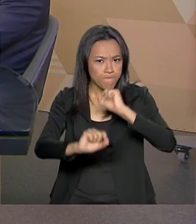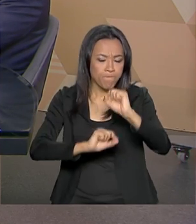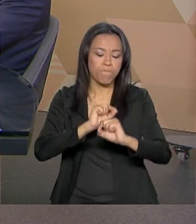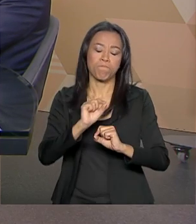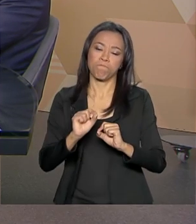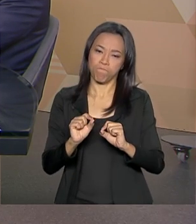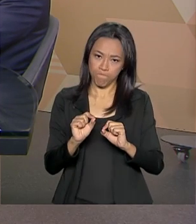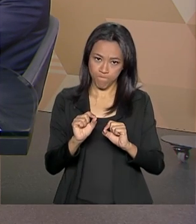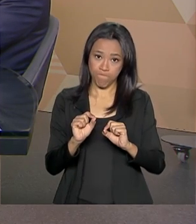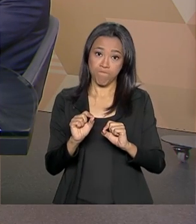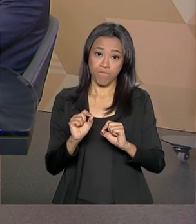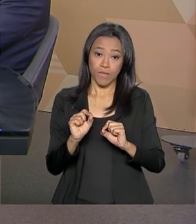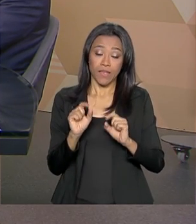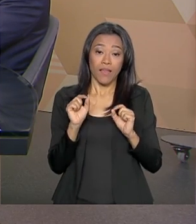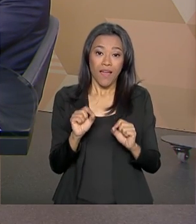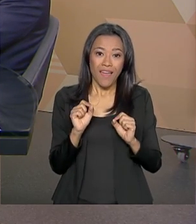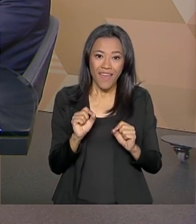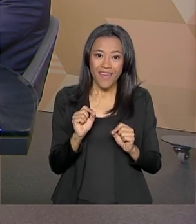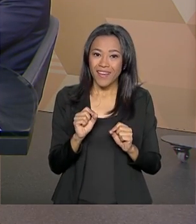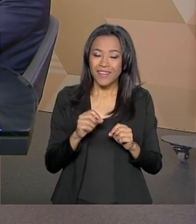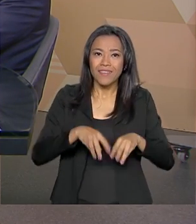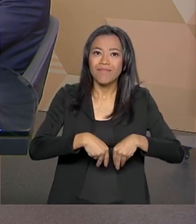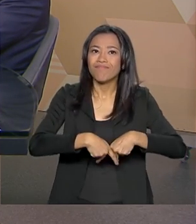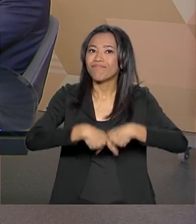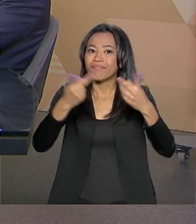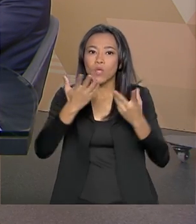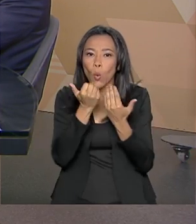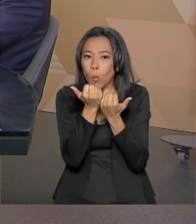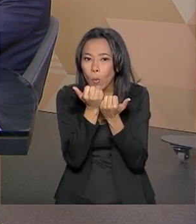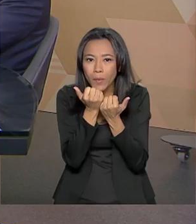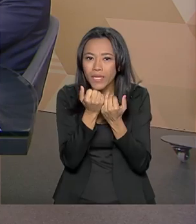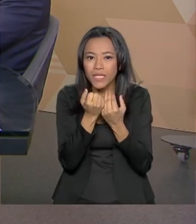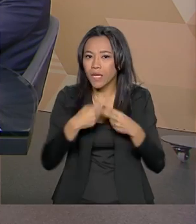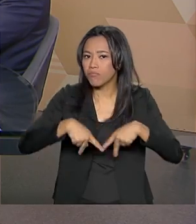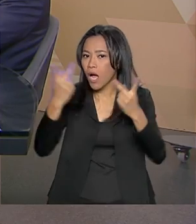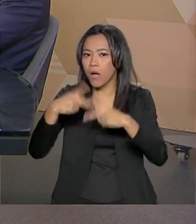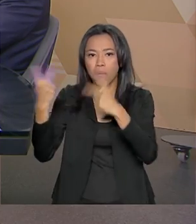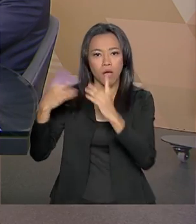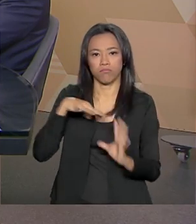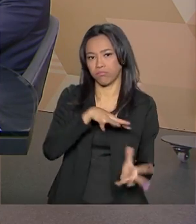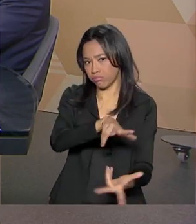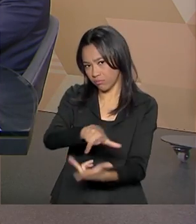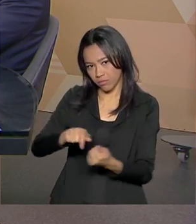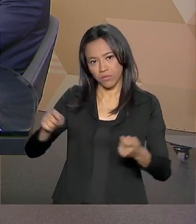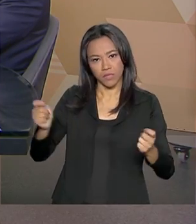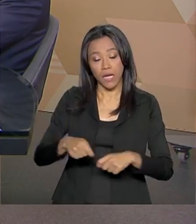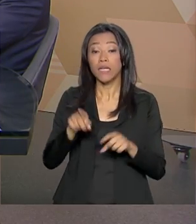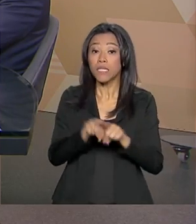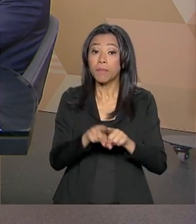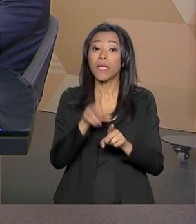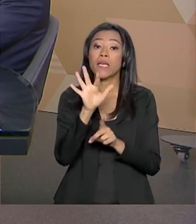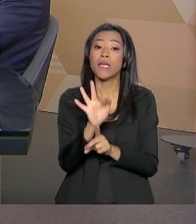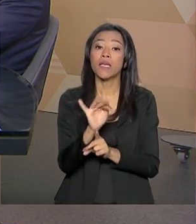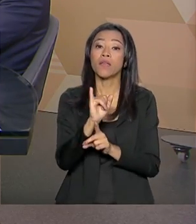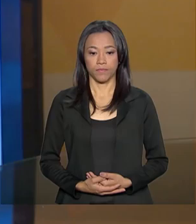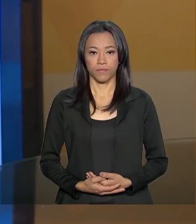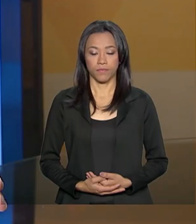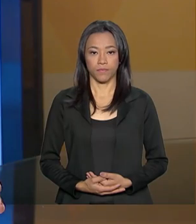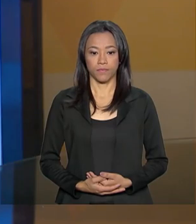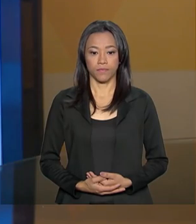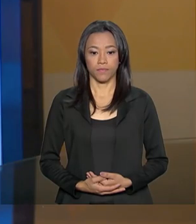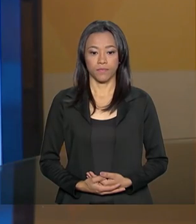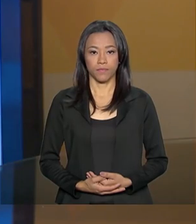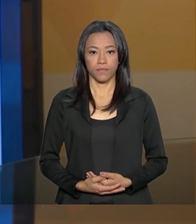abastecer a humanidade em termos de alimentos e de fibras. E a ciência e tecnologia da Embrapa.